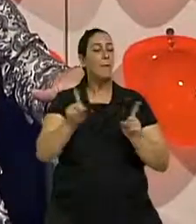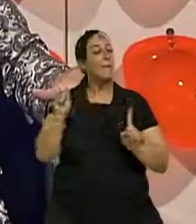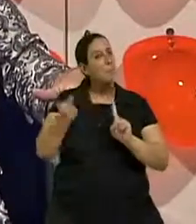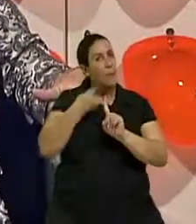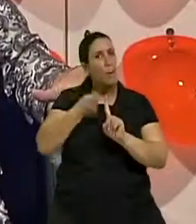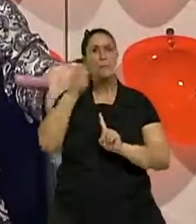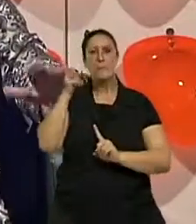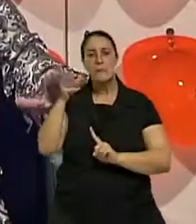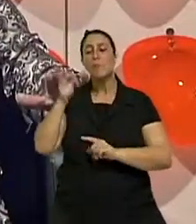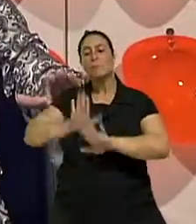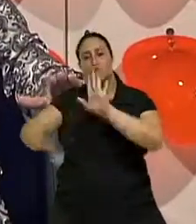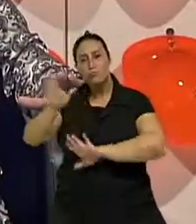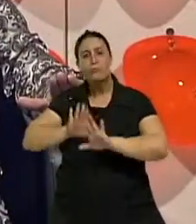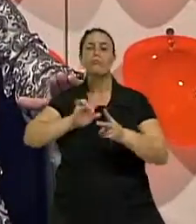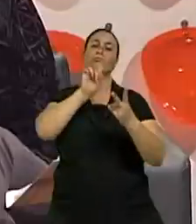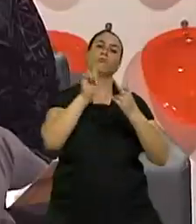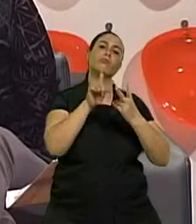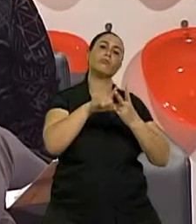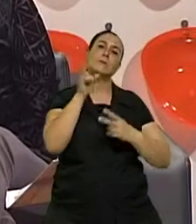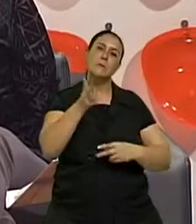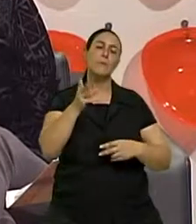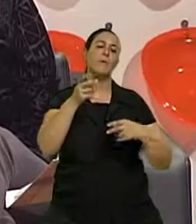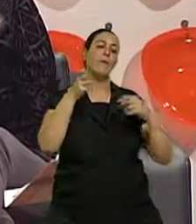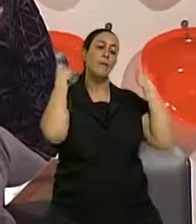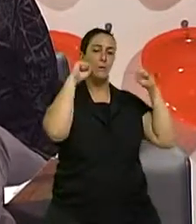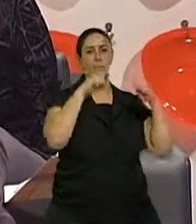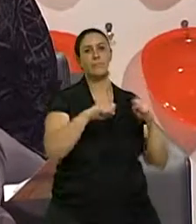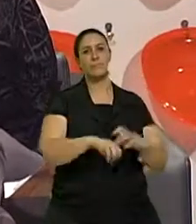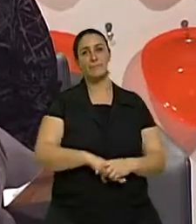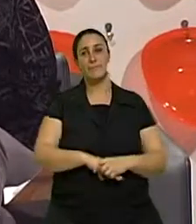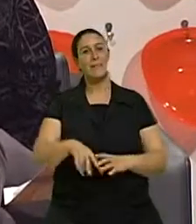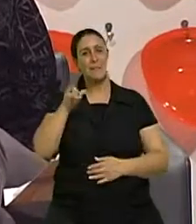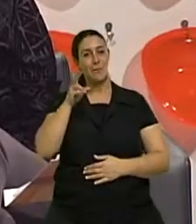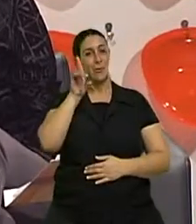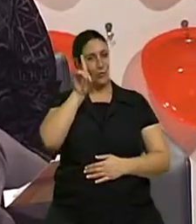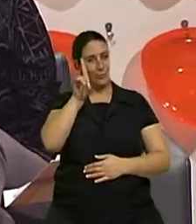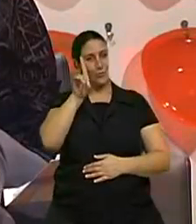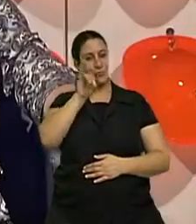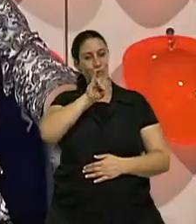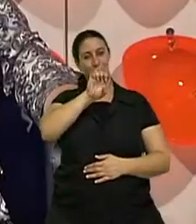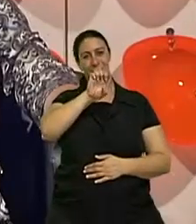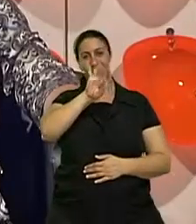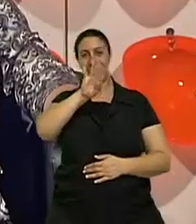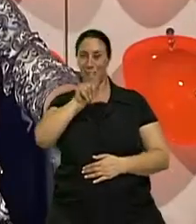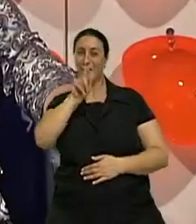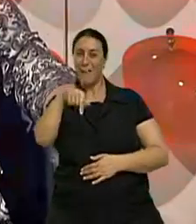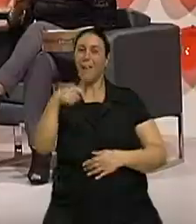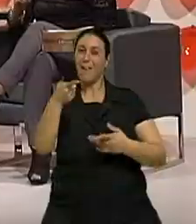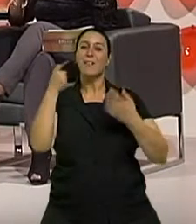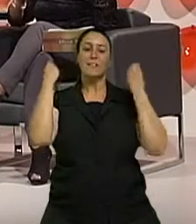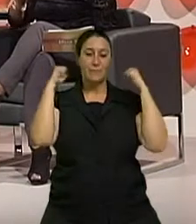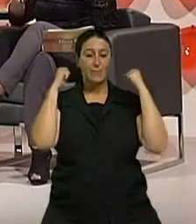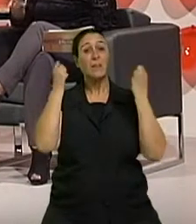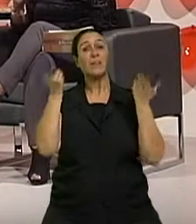exercício físico. Sempre. Sempre com D. Sempre com D. Dieta e exercício físico. Então, quando pensar em